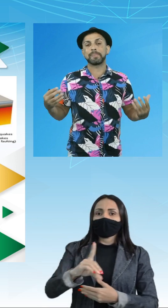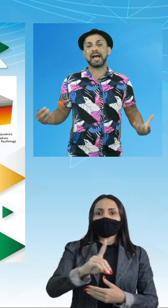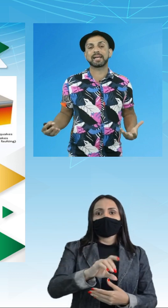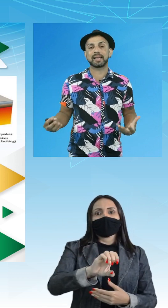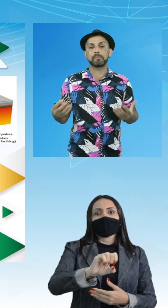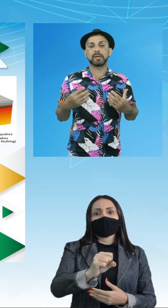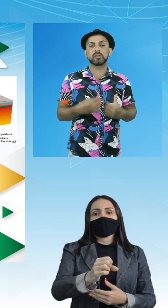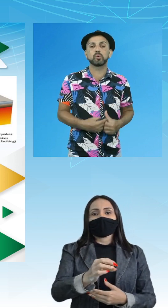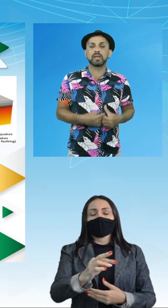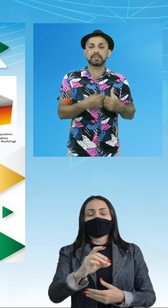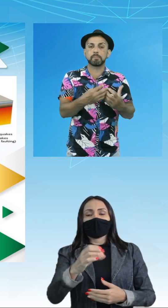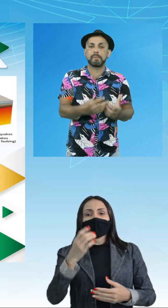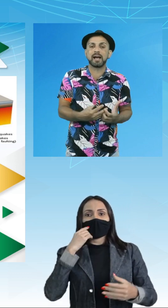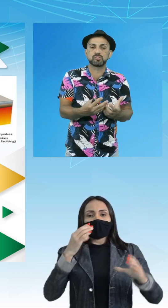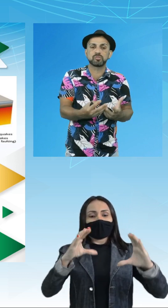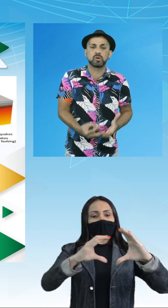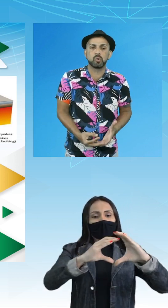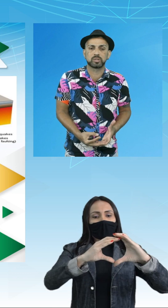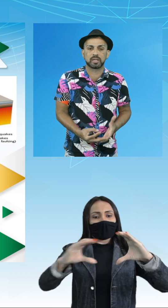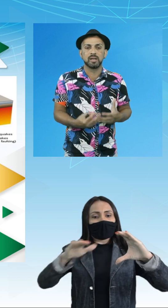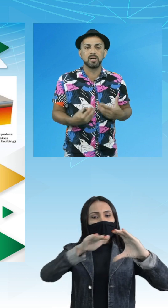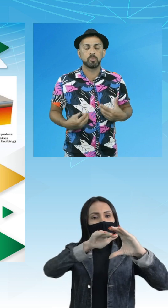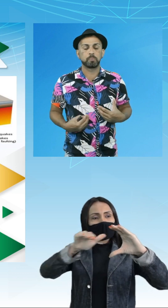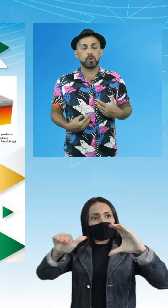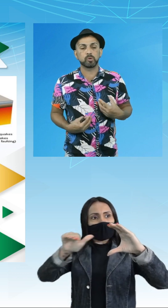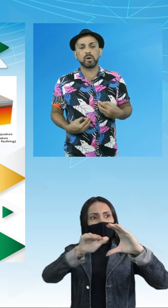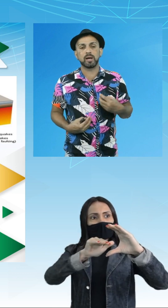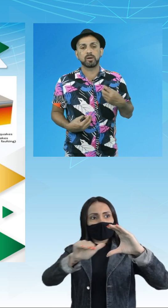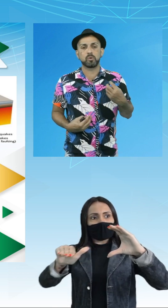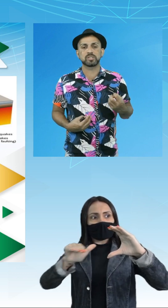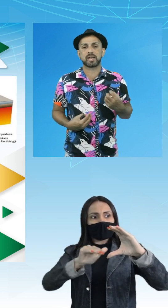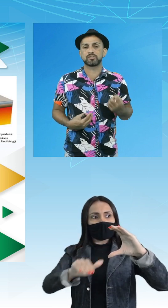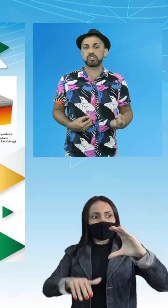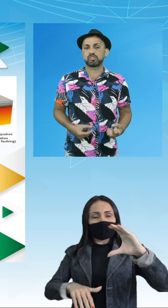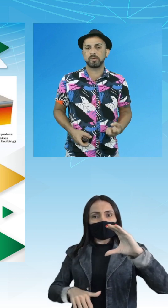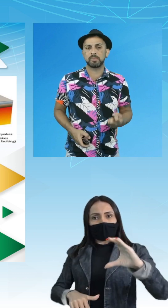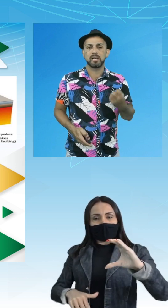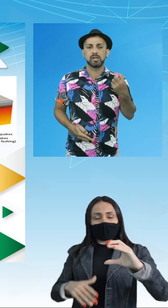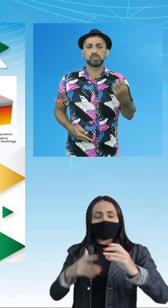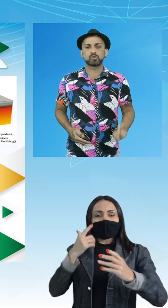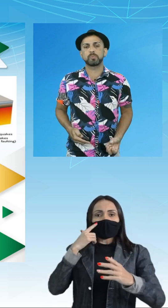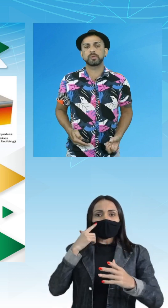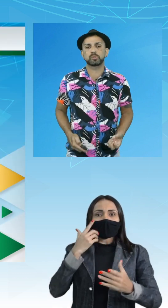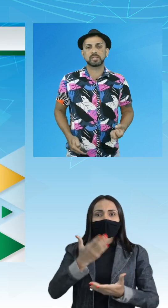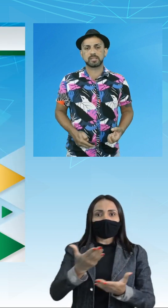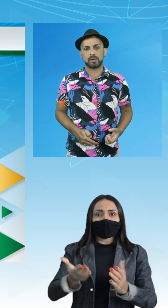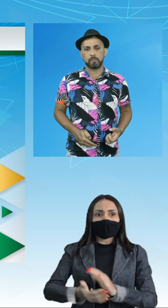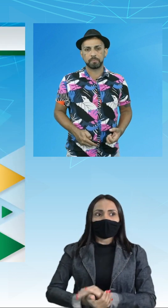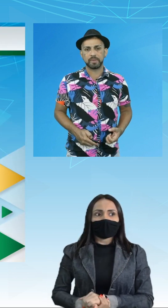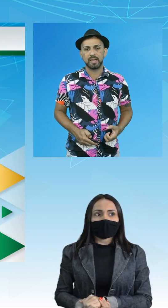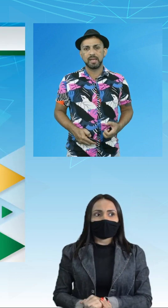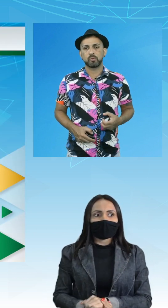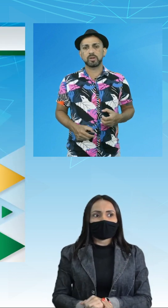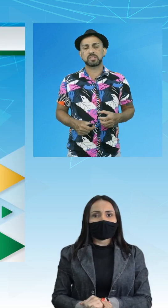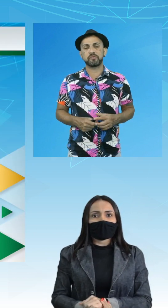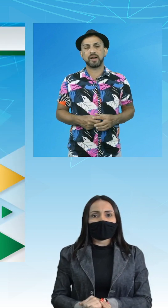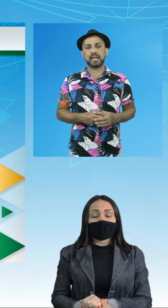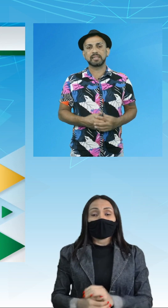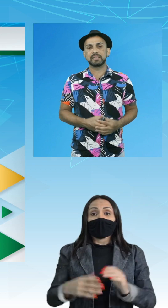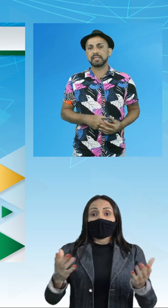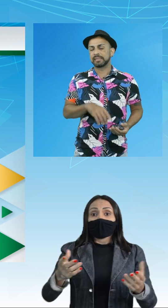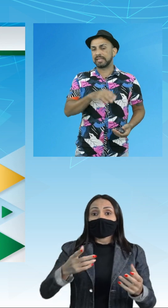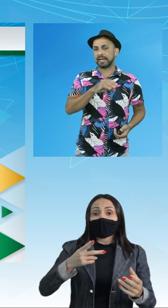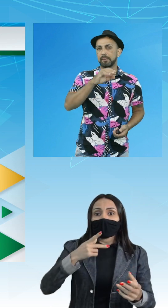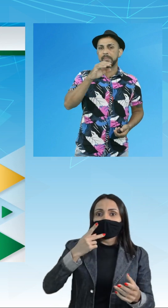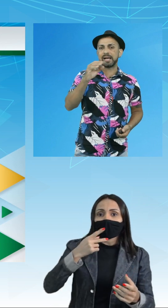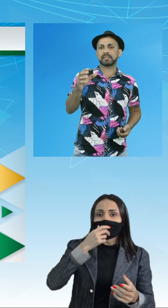Uma placa, ela mergulha debaixo de outra, por uma coisa que a gente chama subducção. Quando se fala